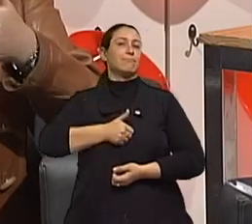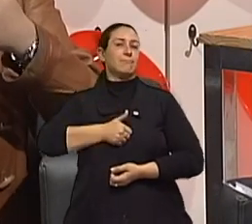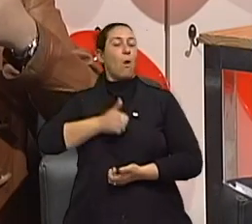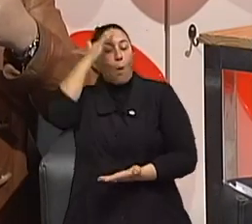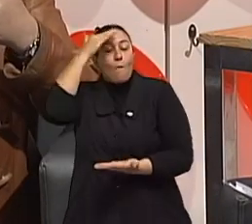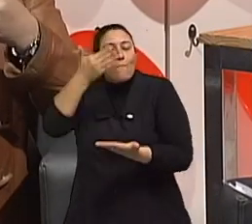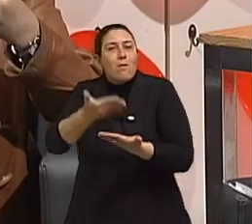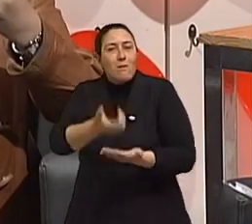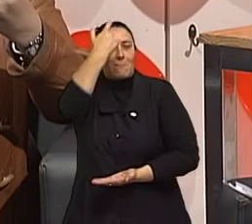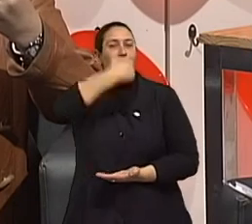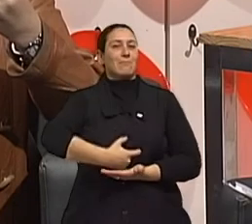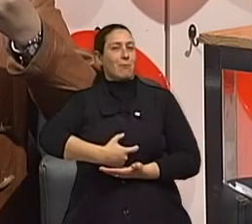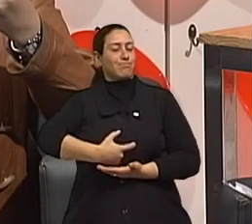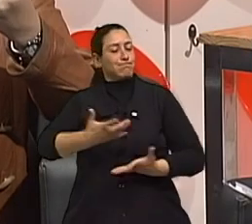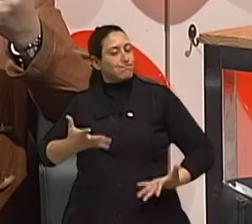mesmo,